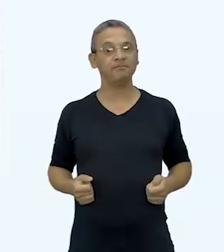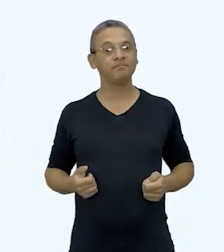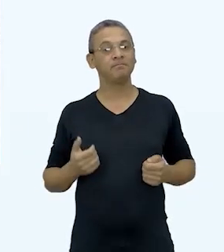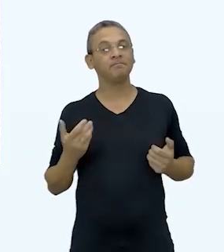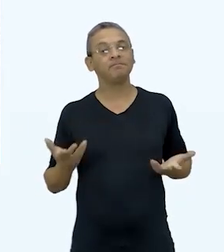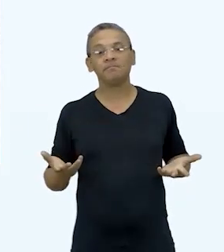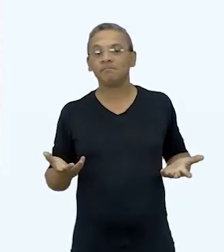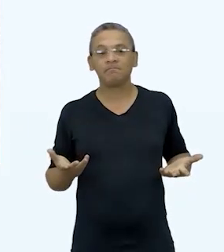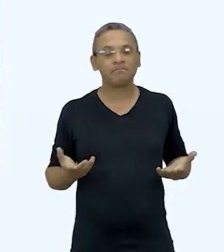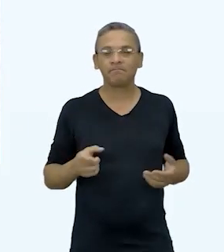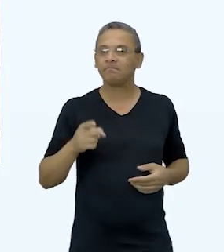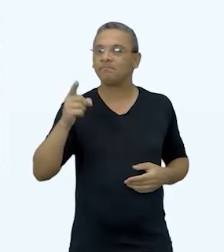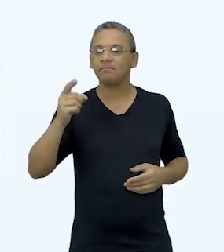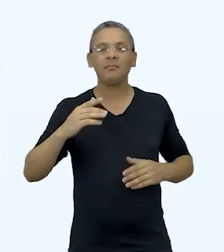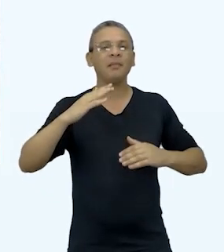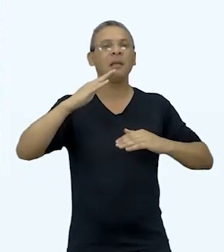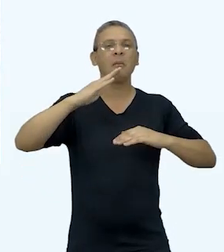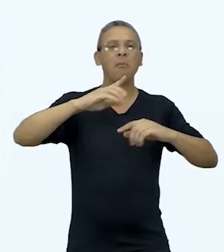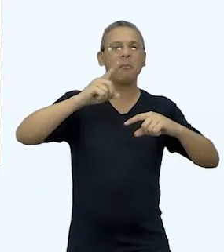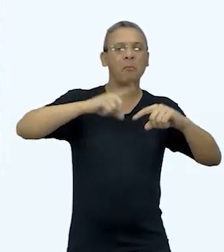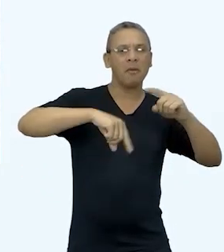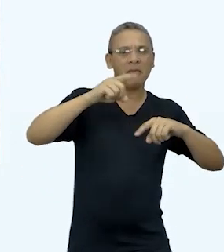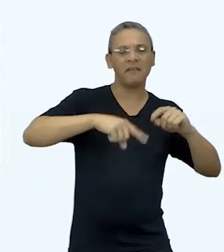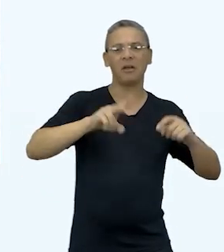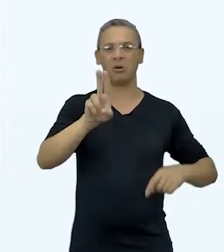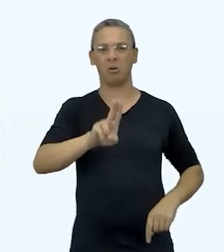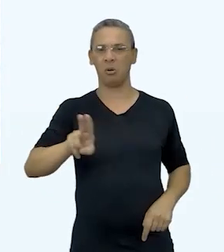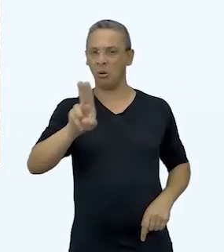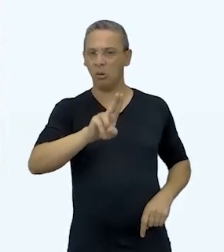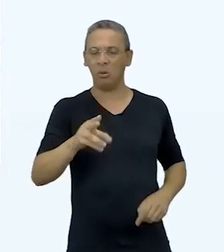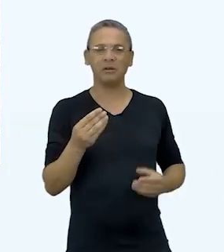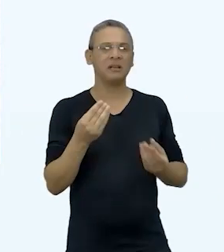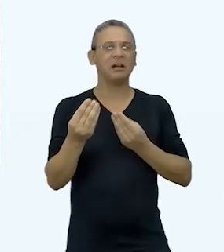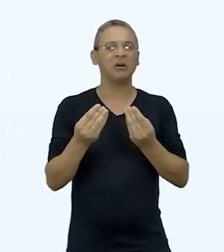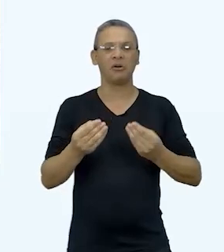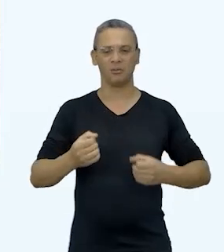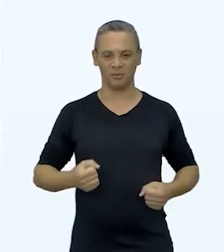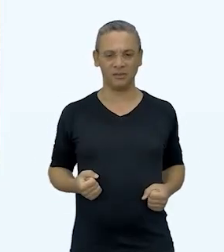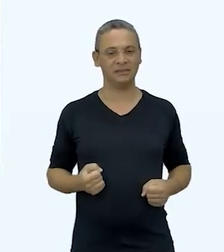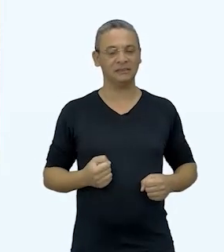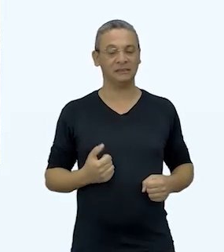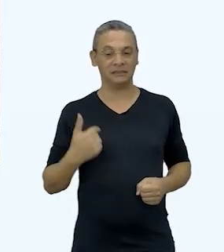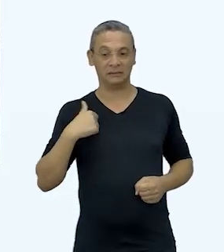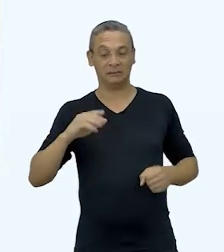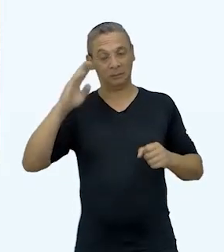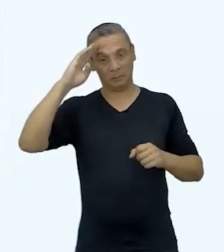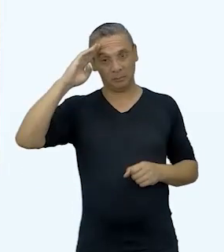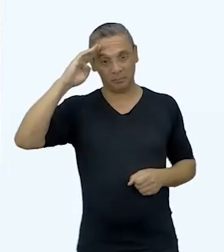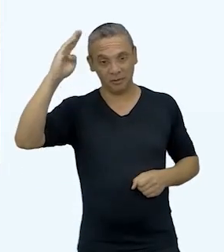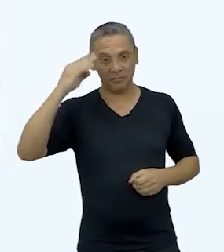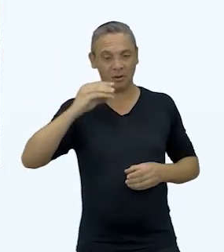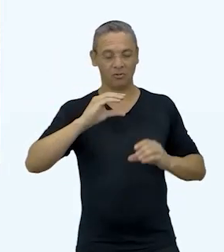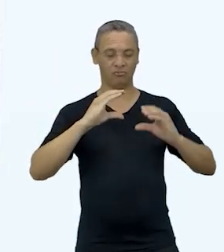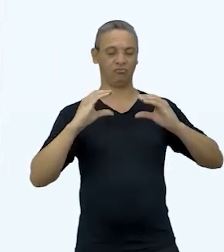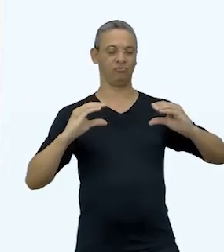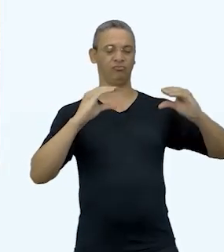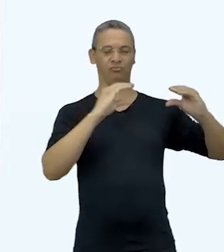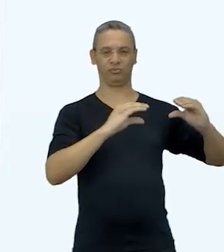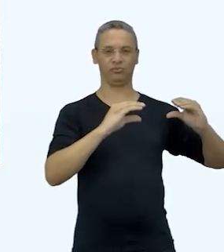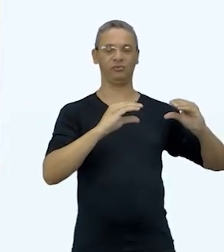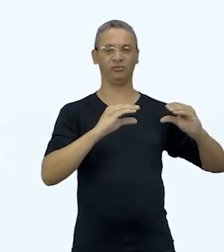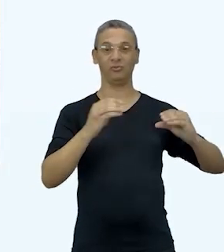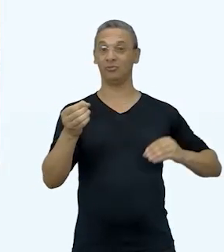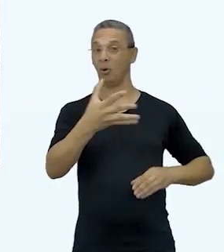assim, os materiais utilizados aqui, o que o senhor destacaria para a gente? Eu destaco principalmente o tijolo ecológico. O